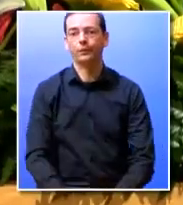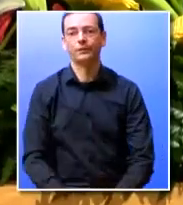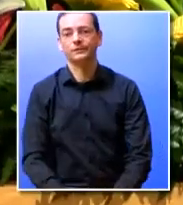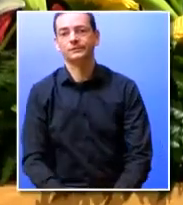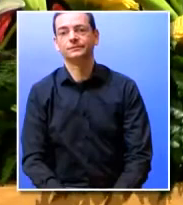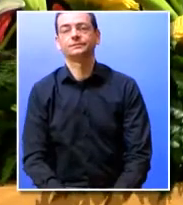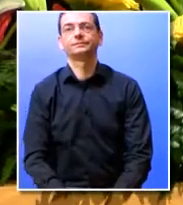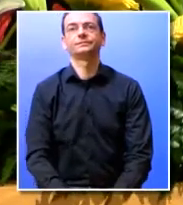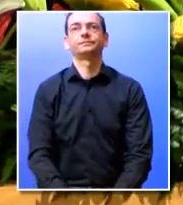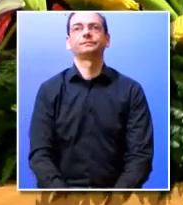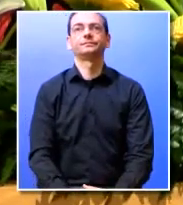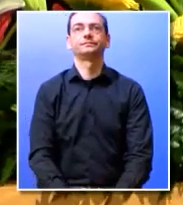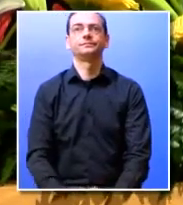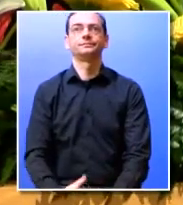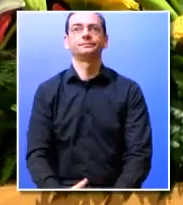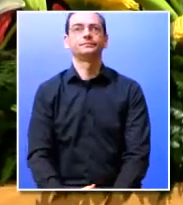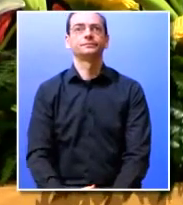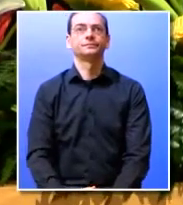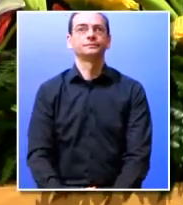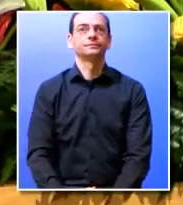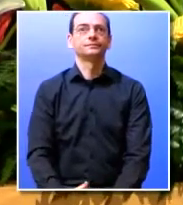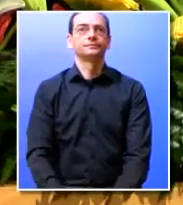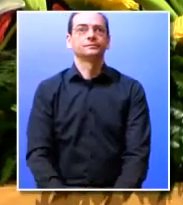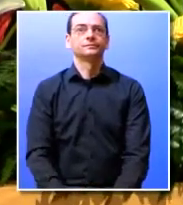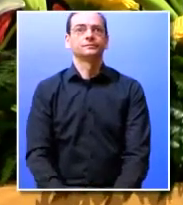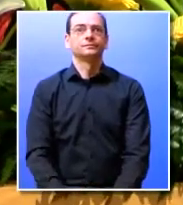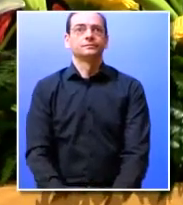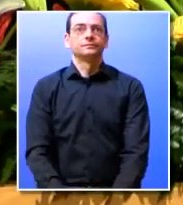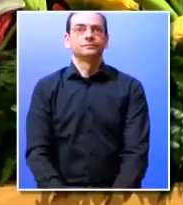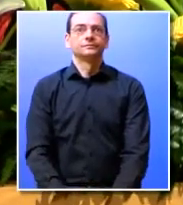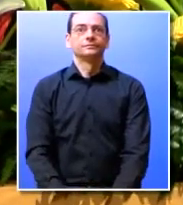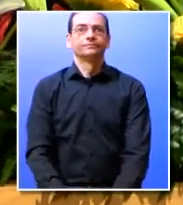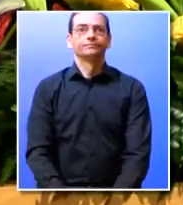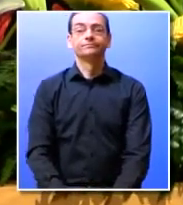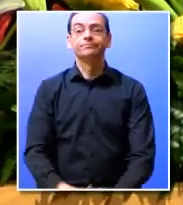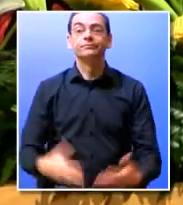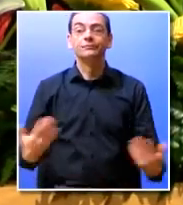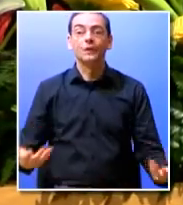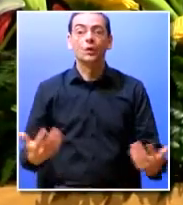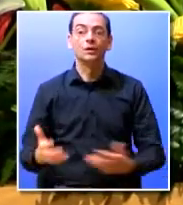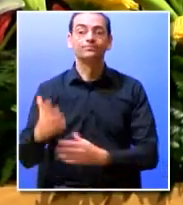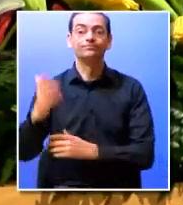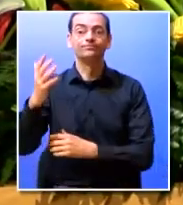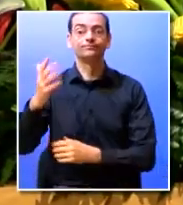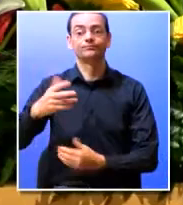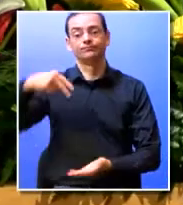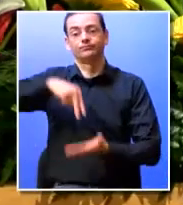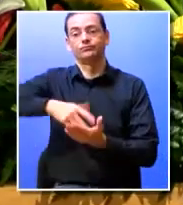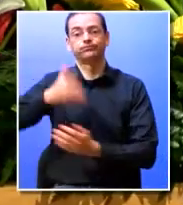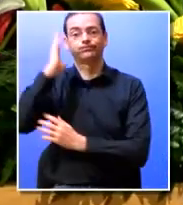portanto caso que pretendam estar sentados muito bem vamos então agora assistir à última intervenção deste